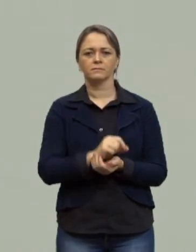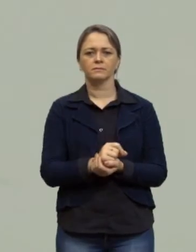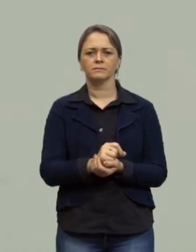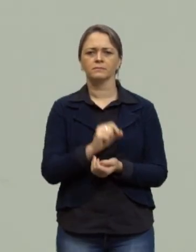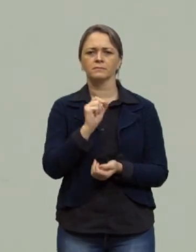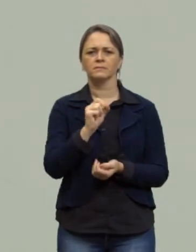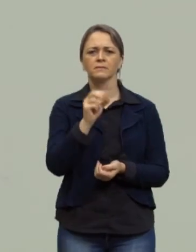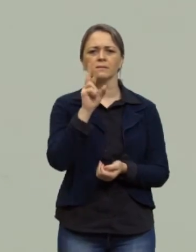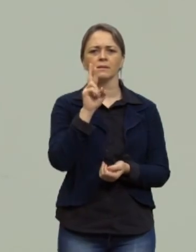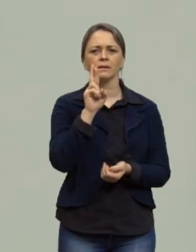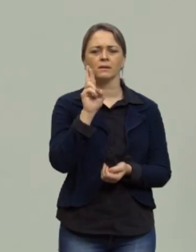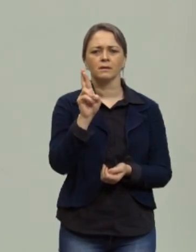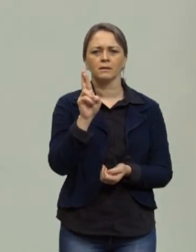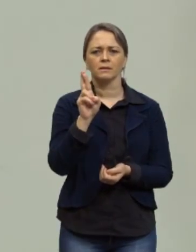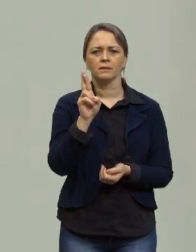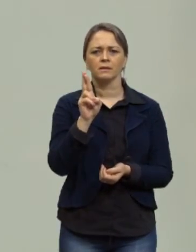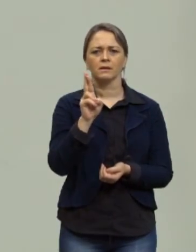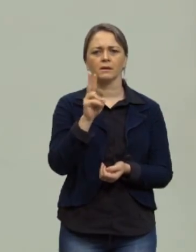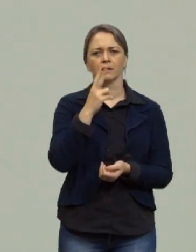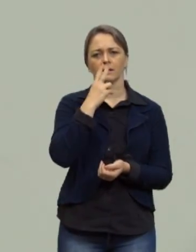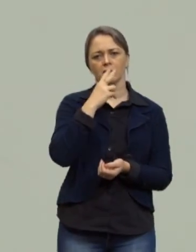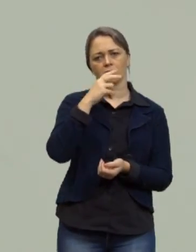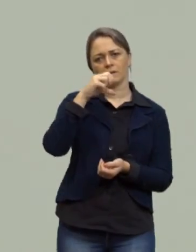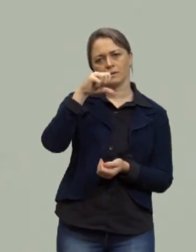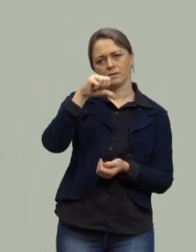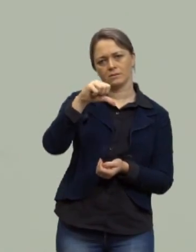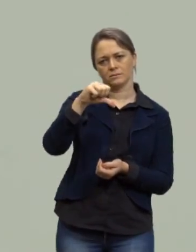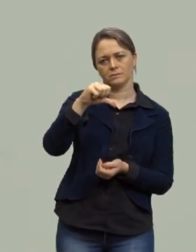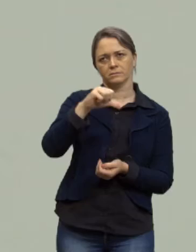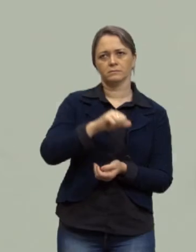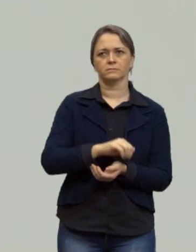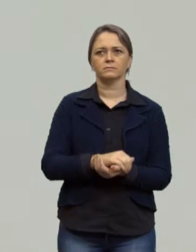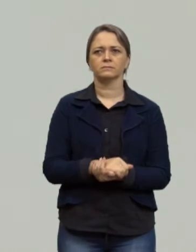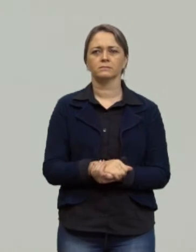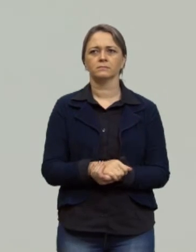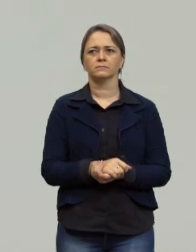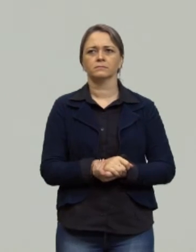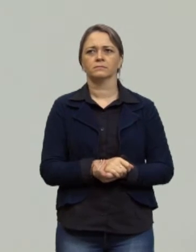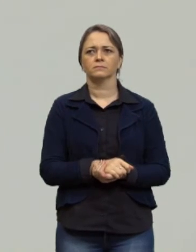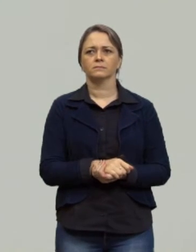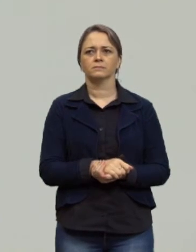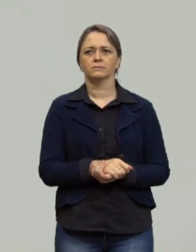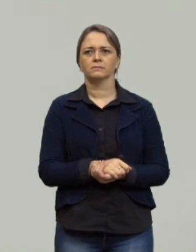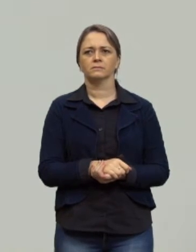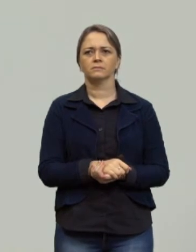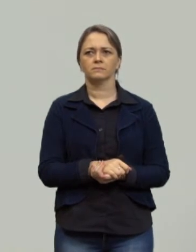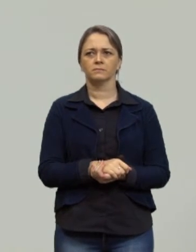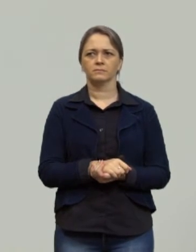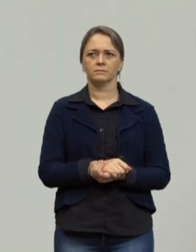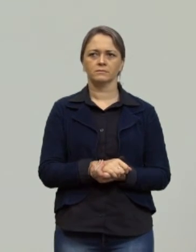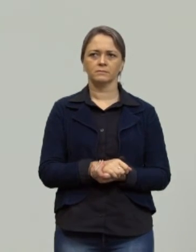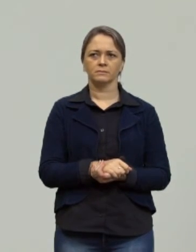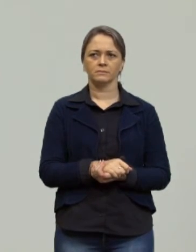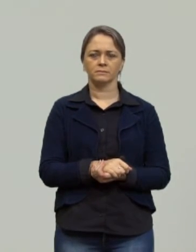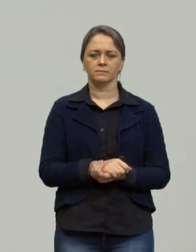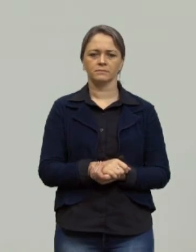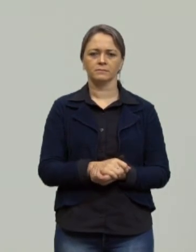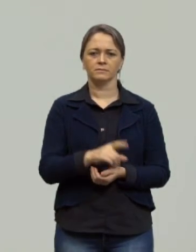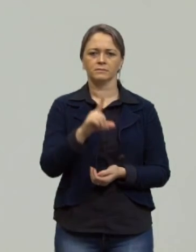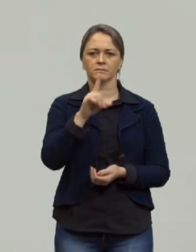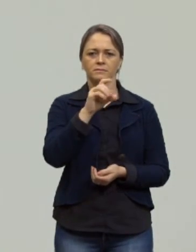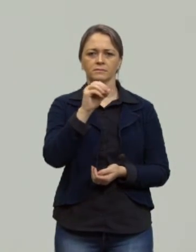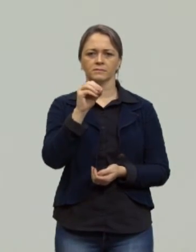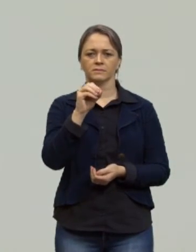a razão desta PA? nove certo? então o décimo termo desta PA é